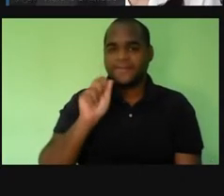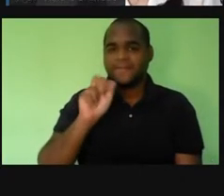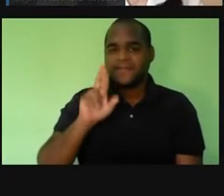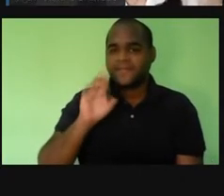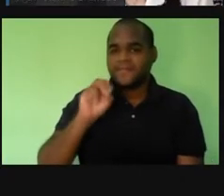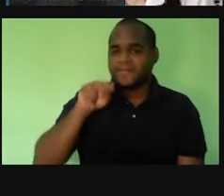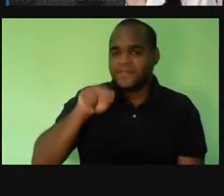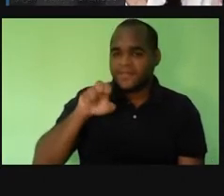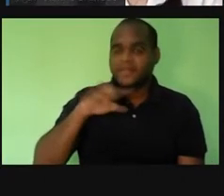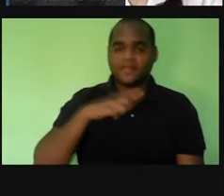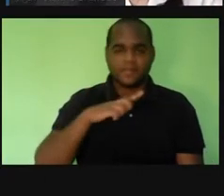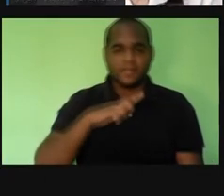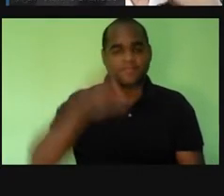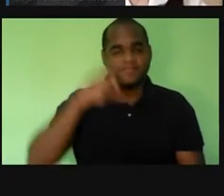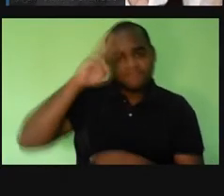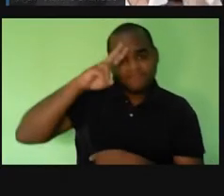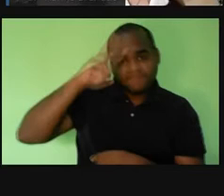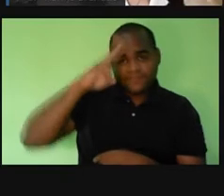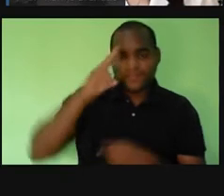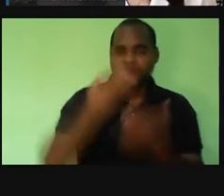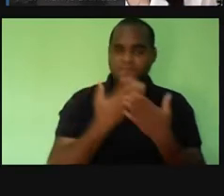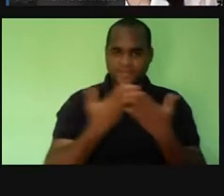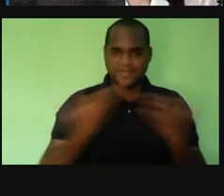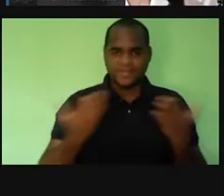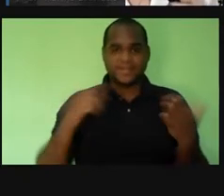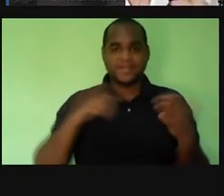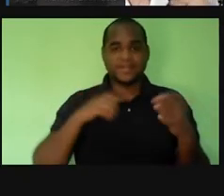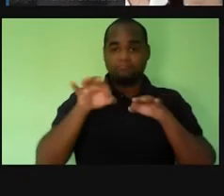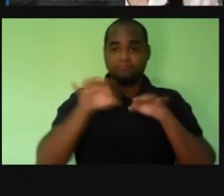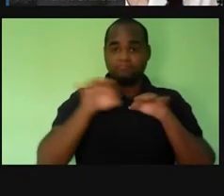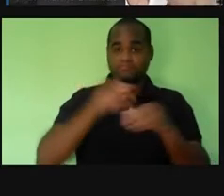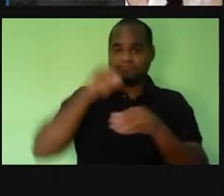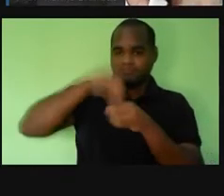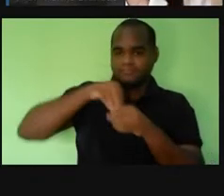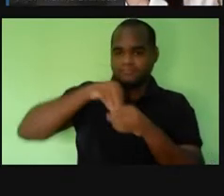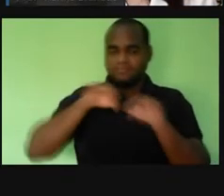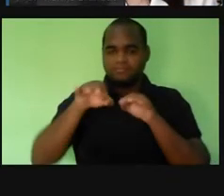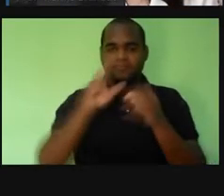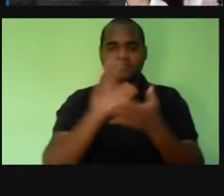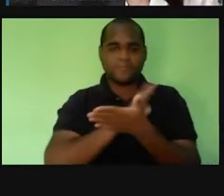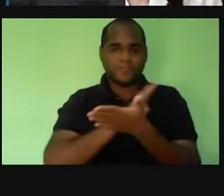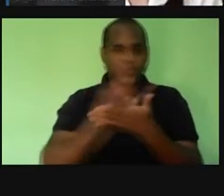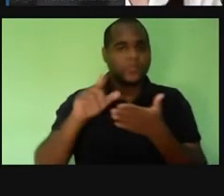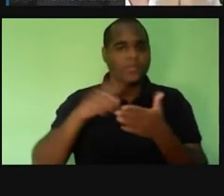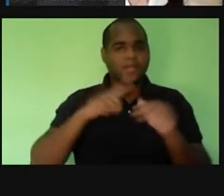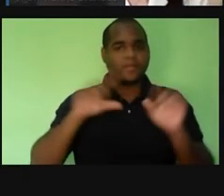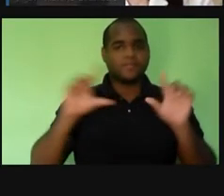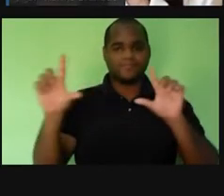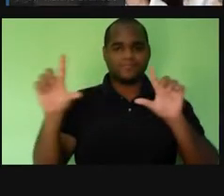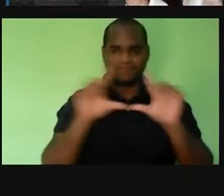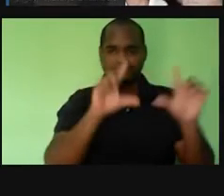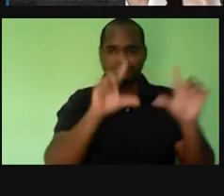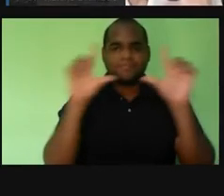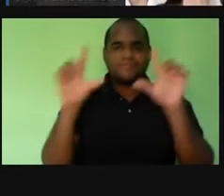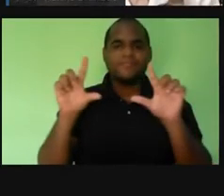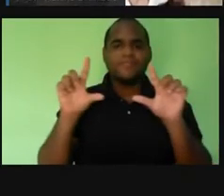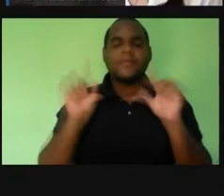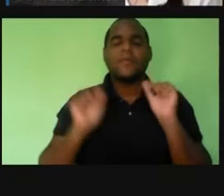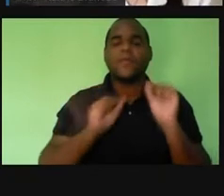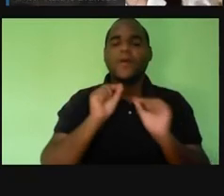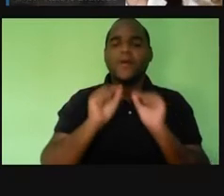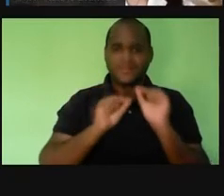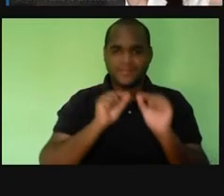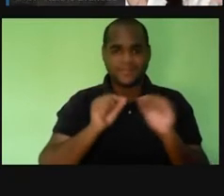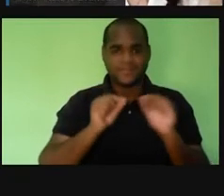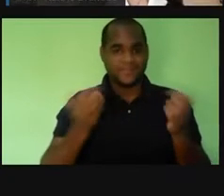lembro a vocês que dentro desse projeto nós temos alguns quadros. O que são esses quadros? É que a